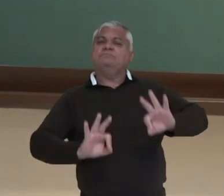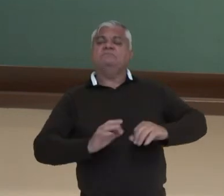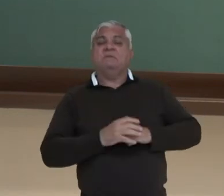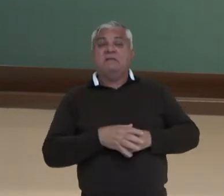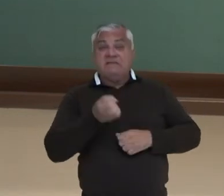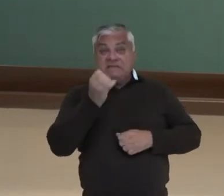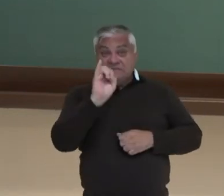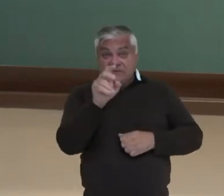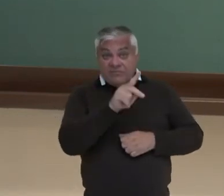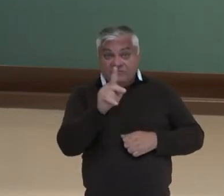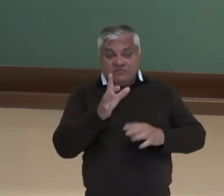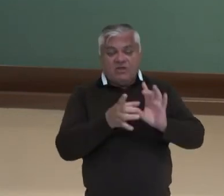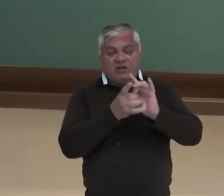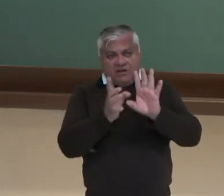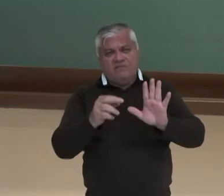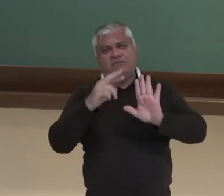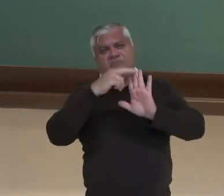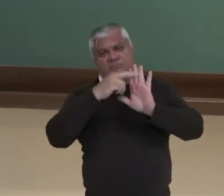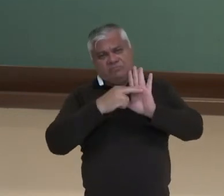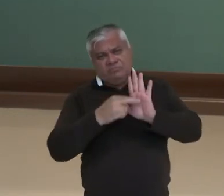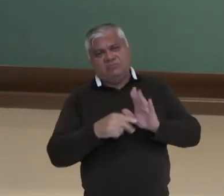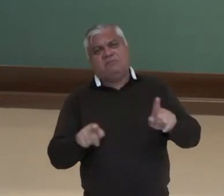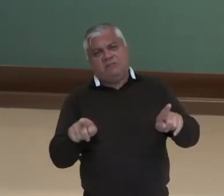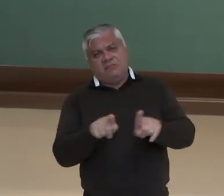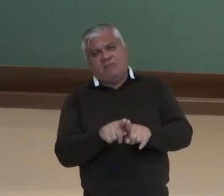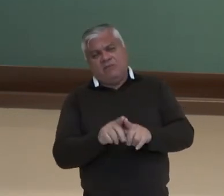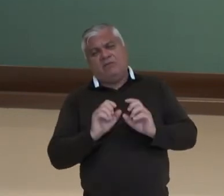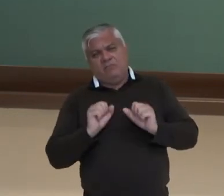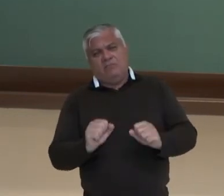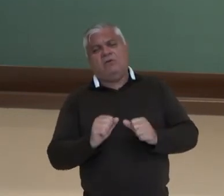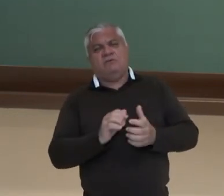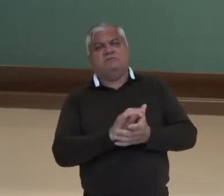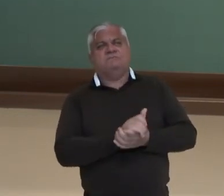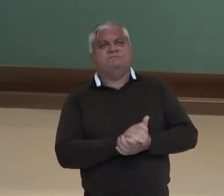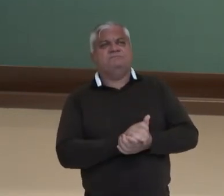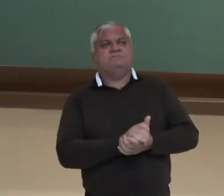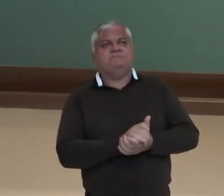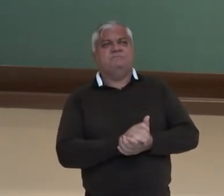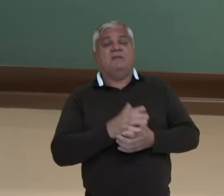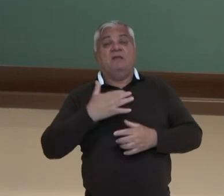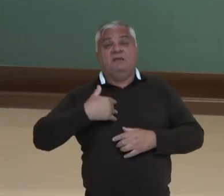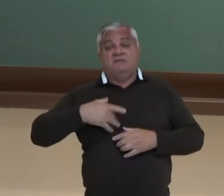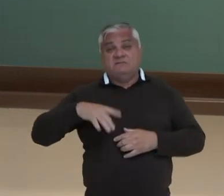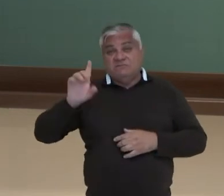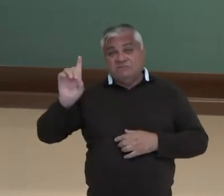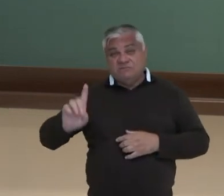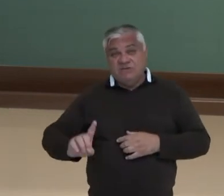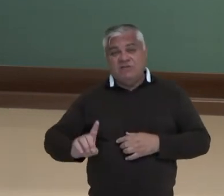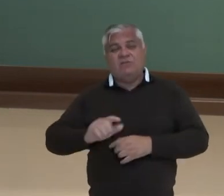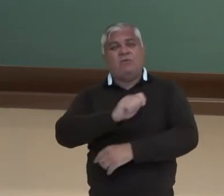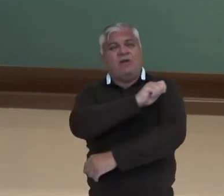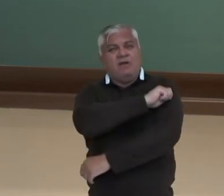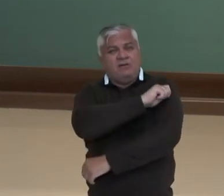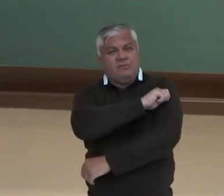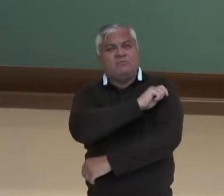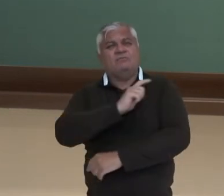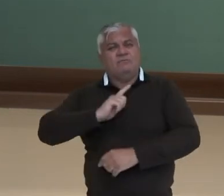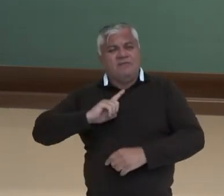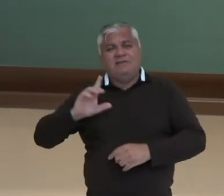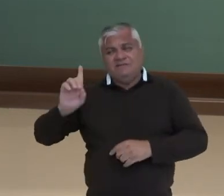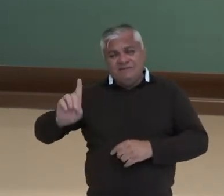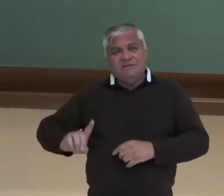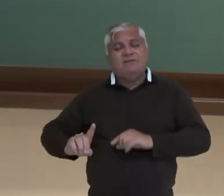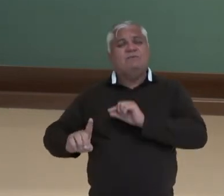E outra série de regras aqui que nós podemos acompanhar. Temos direitos, né? Dos alunos também, né?